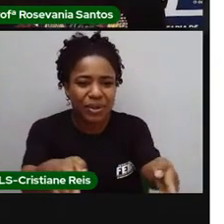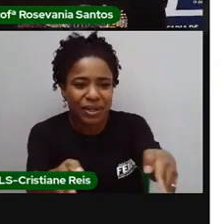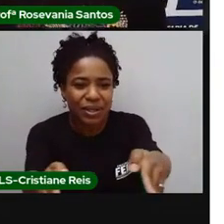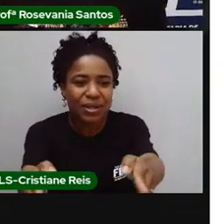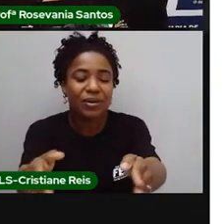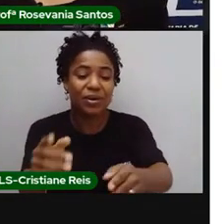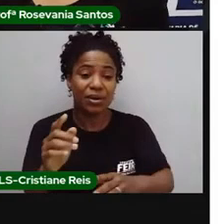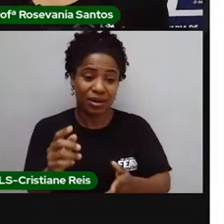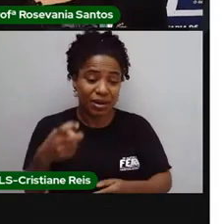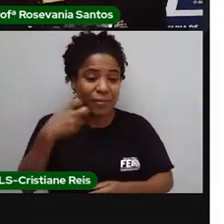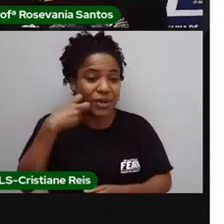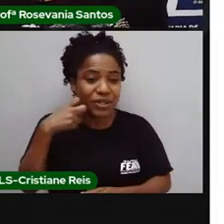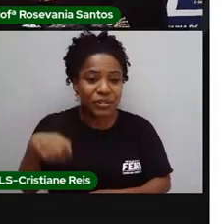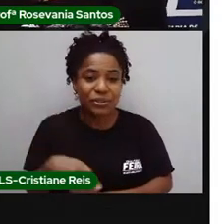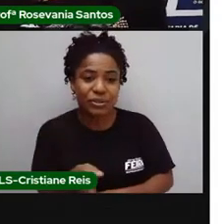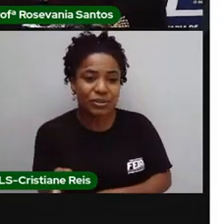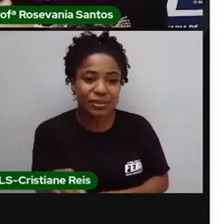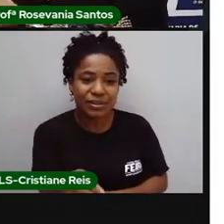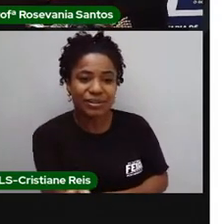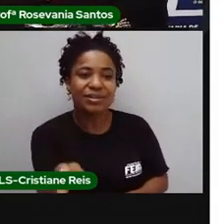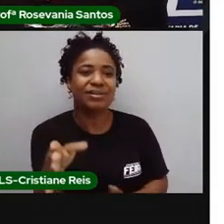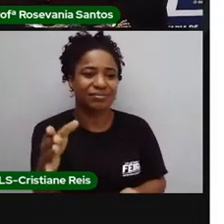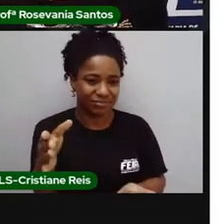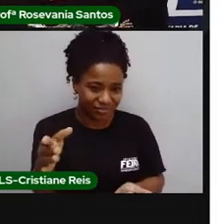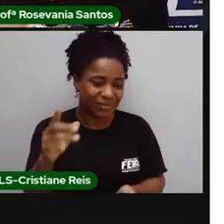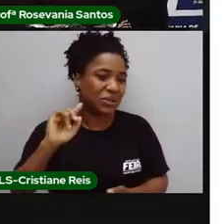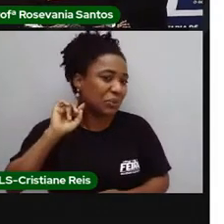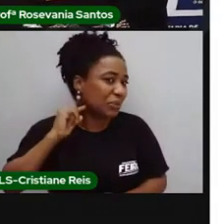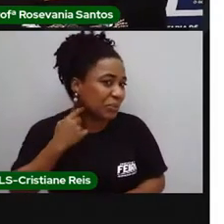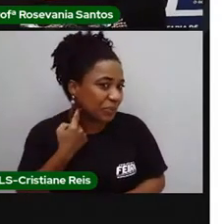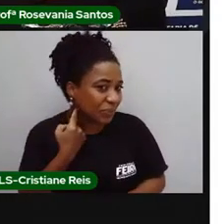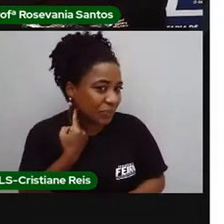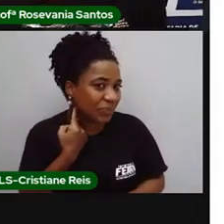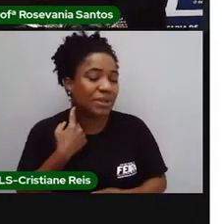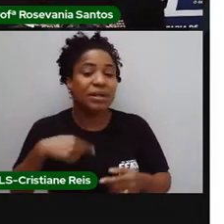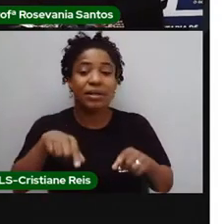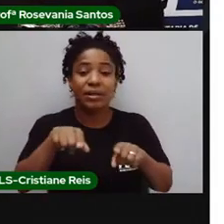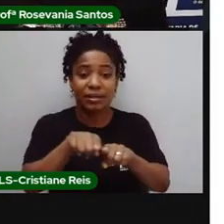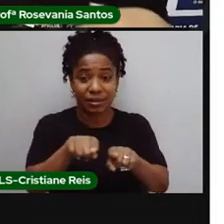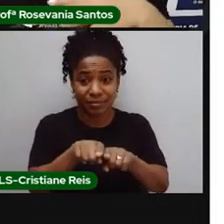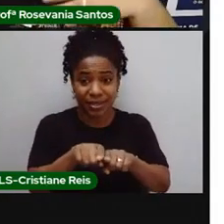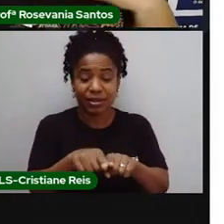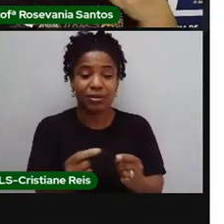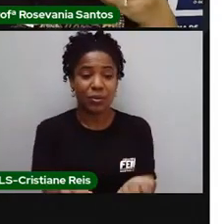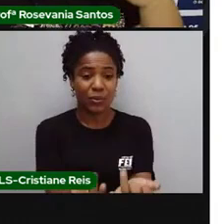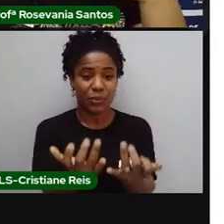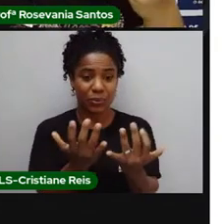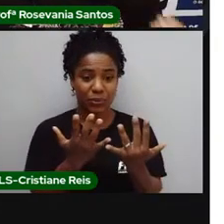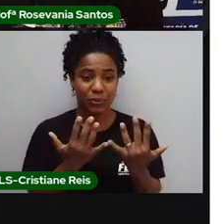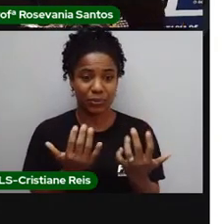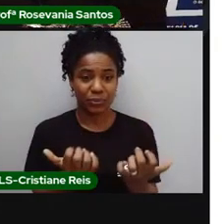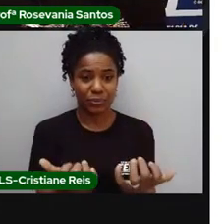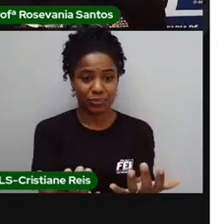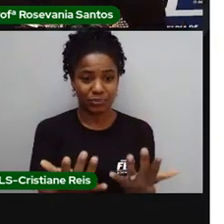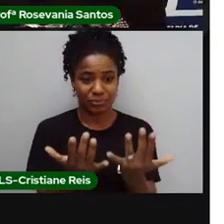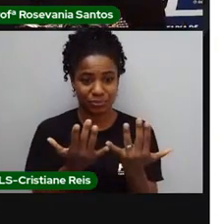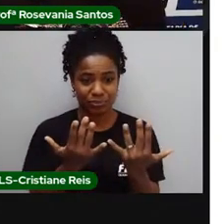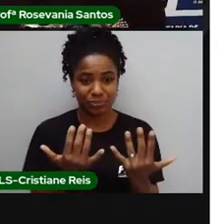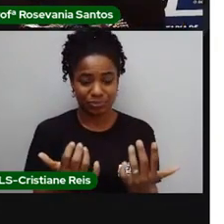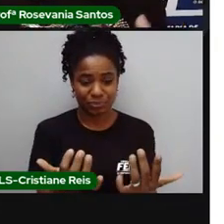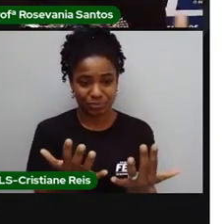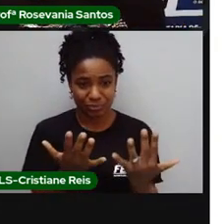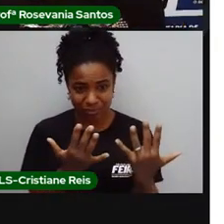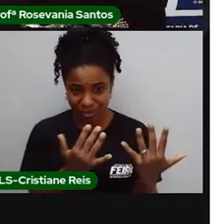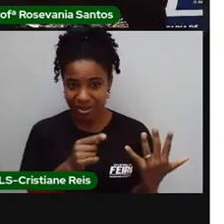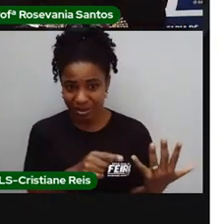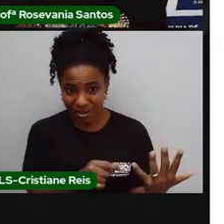produtos, infelizmente, se não tiver um tipo de cuidado, né? Para tirar, tipo, colocar uma solução de